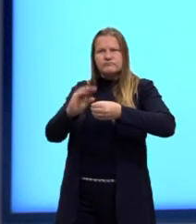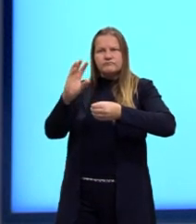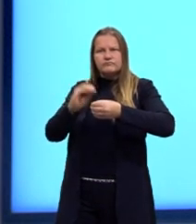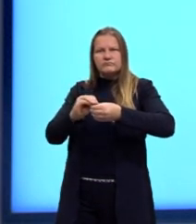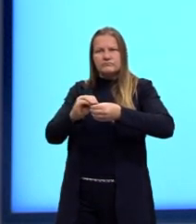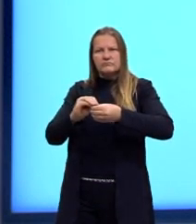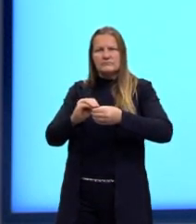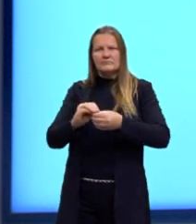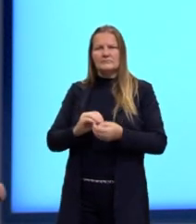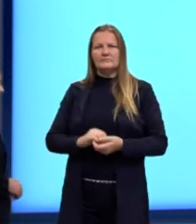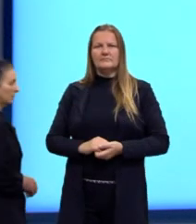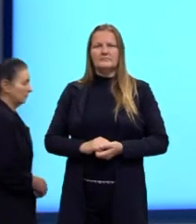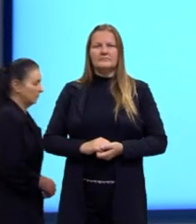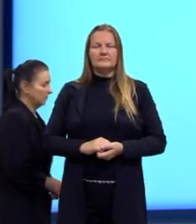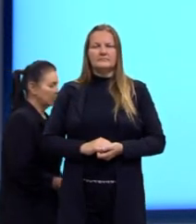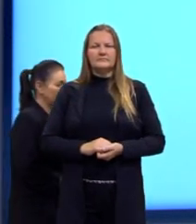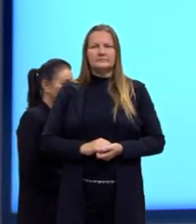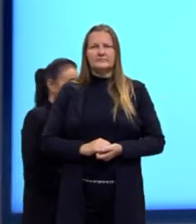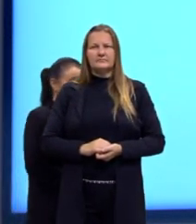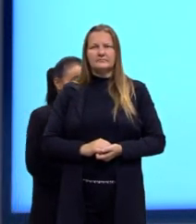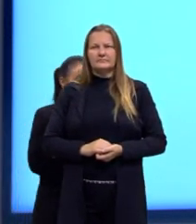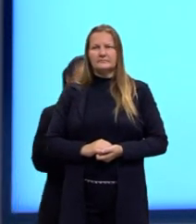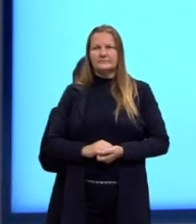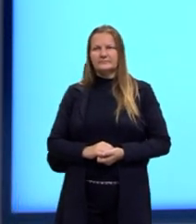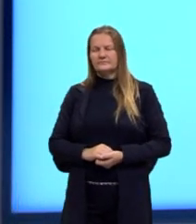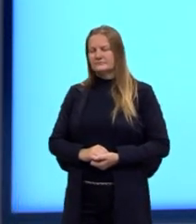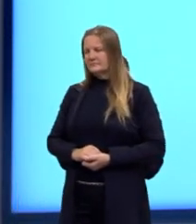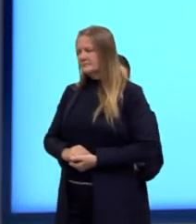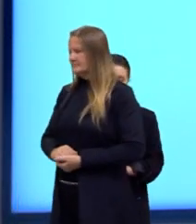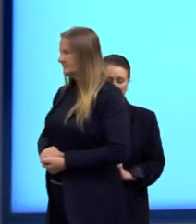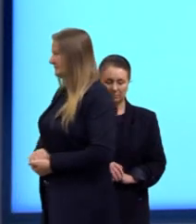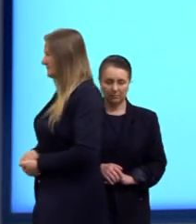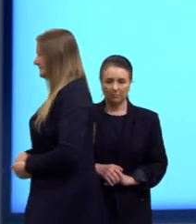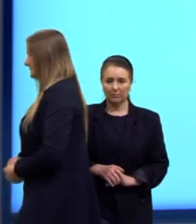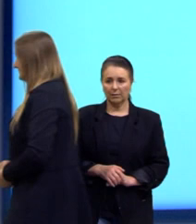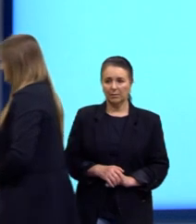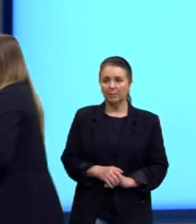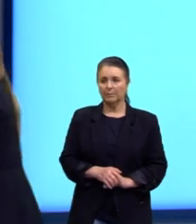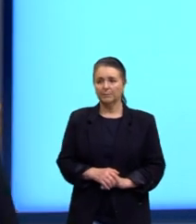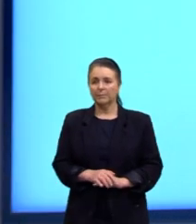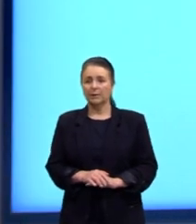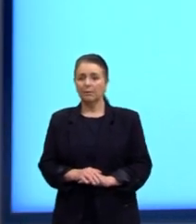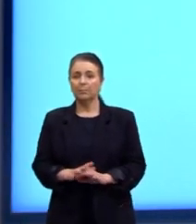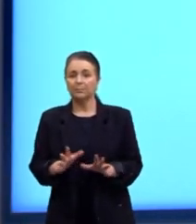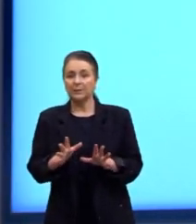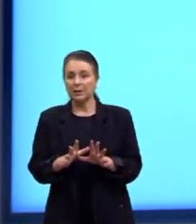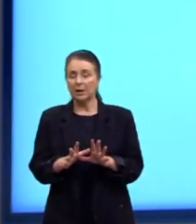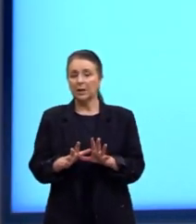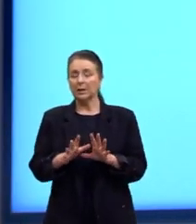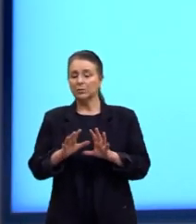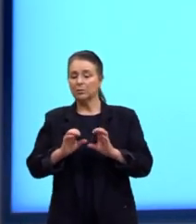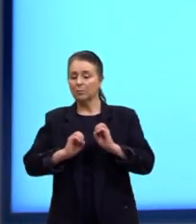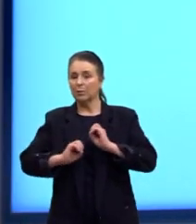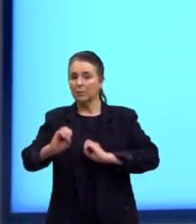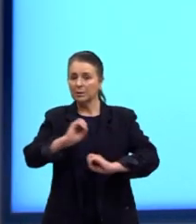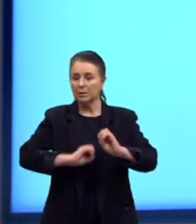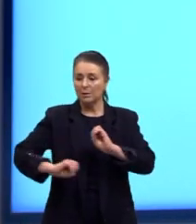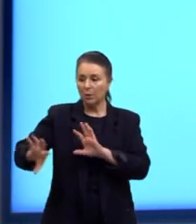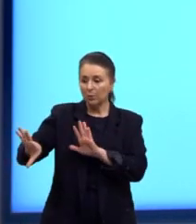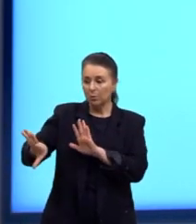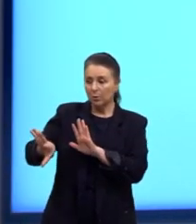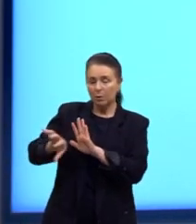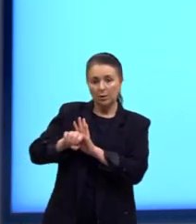né? Então, ele ficou basicamente dessa forma aqui para obedecer a orientação daquele imã que chegou